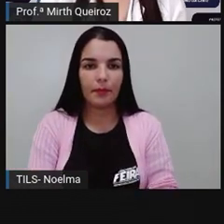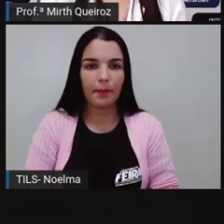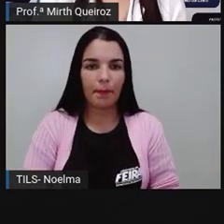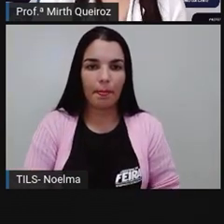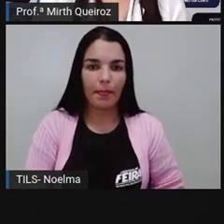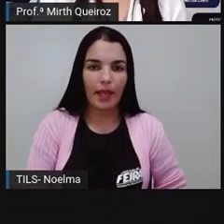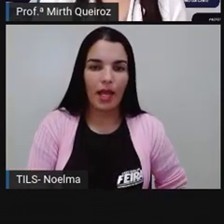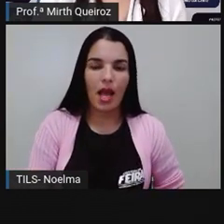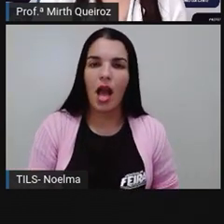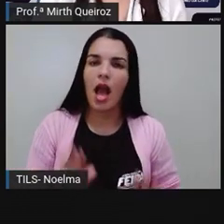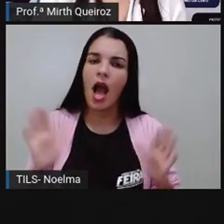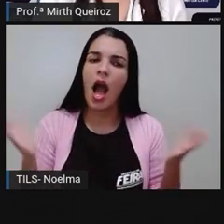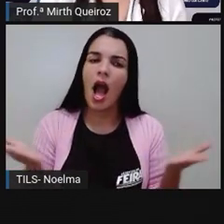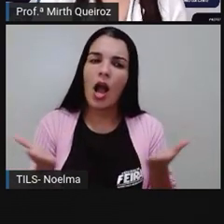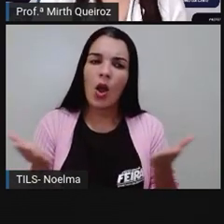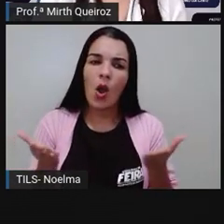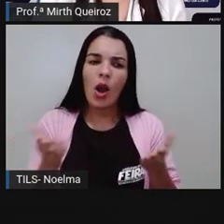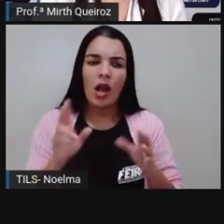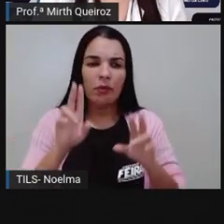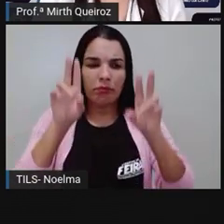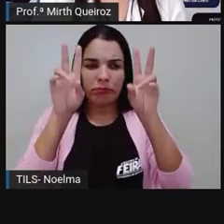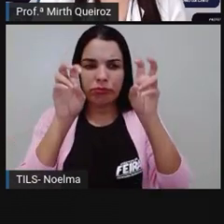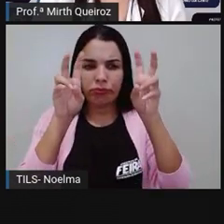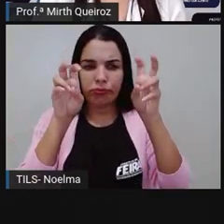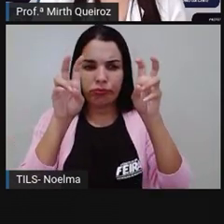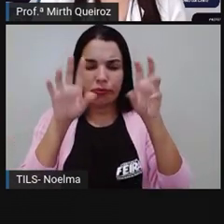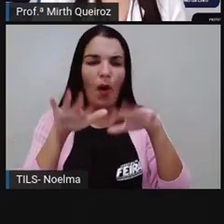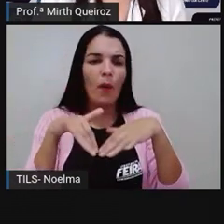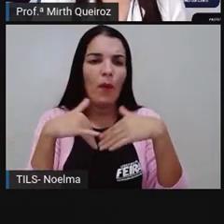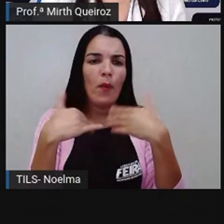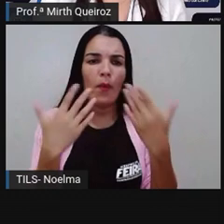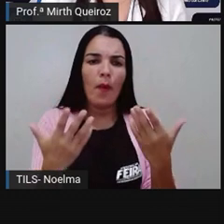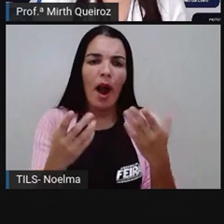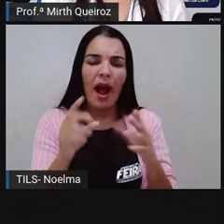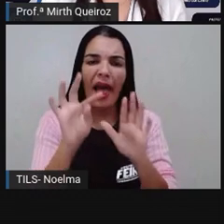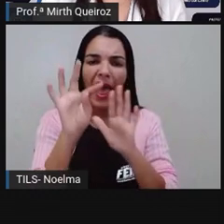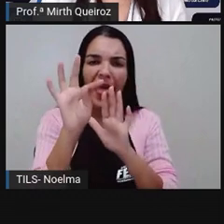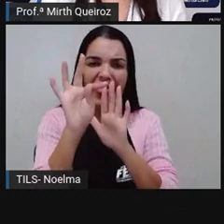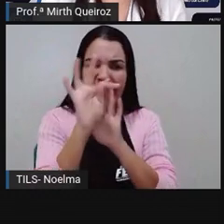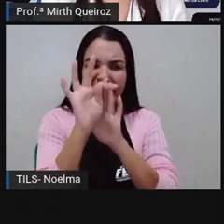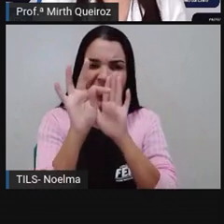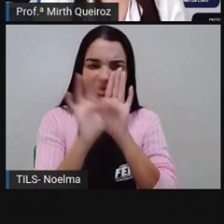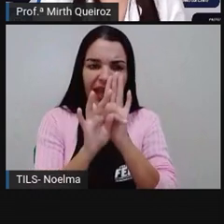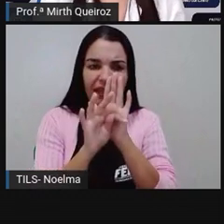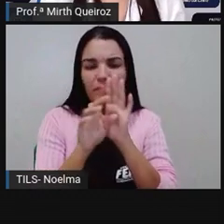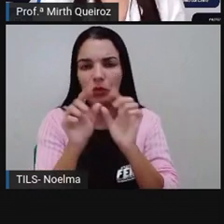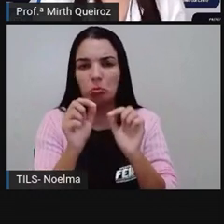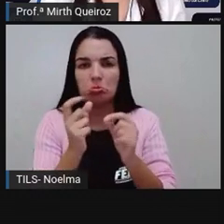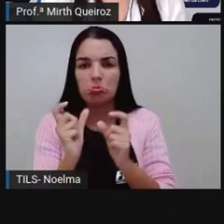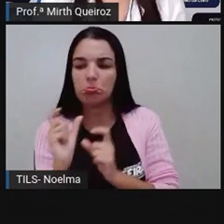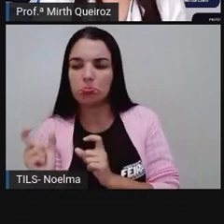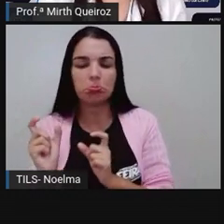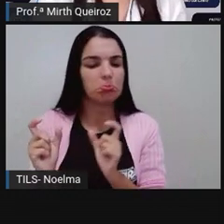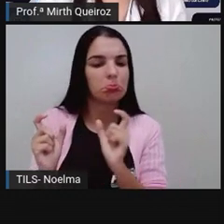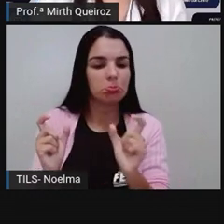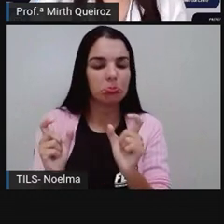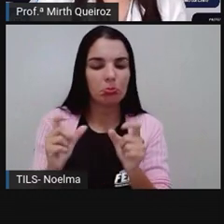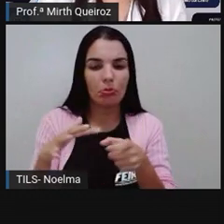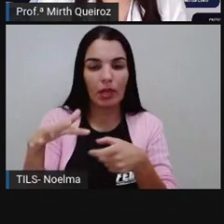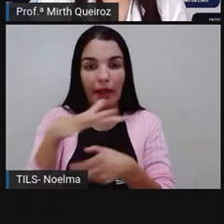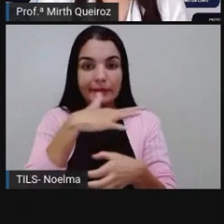E aí, a gente vai falar também sobre alguns termos da ecologia, né? Para que vocês